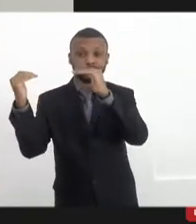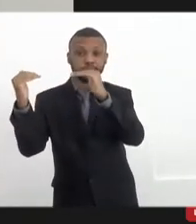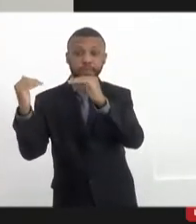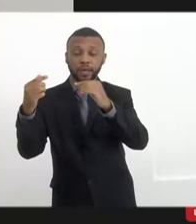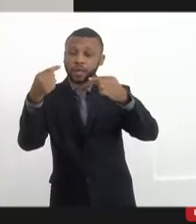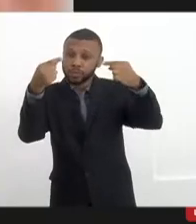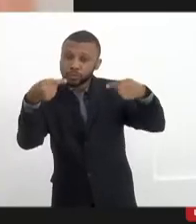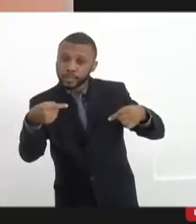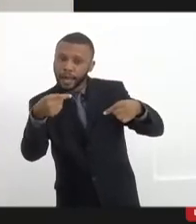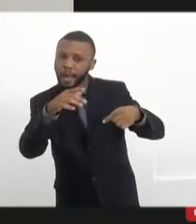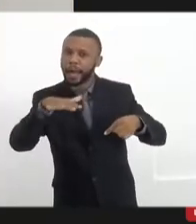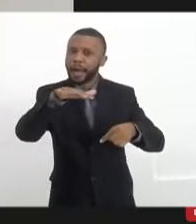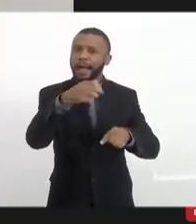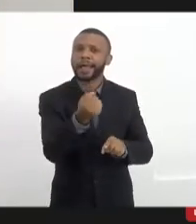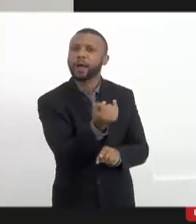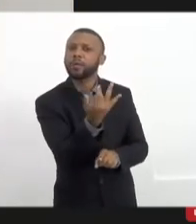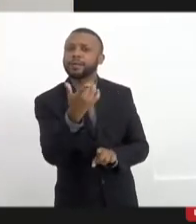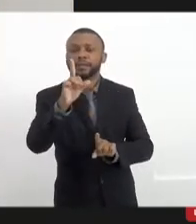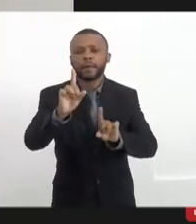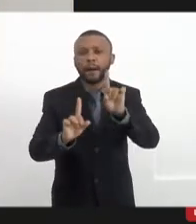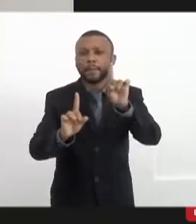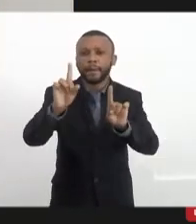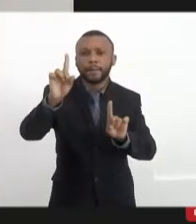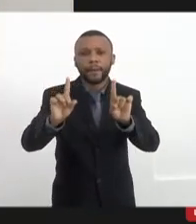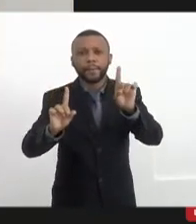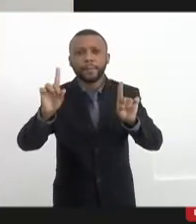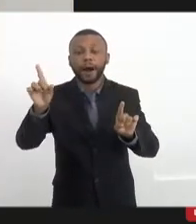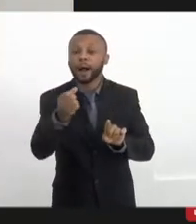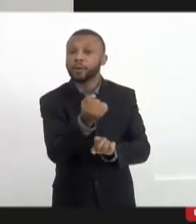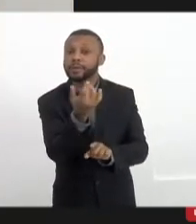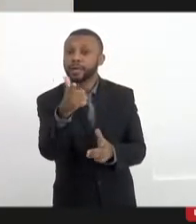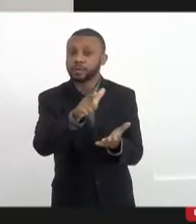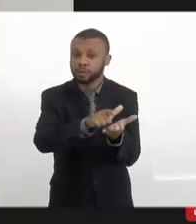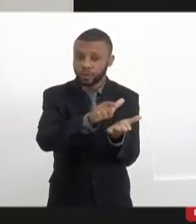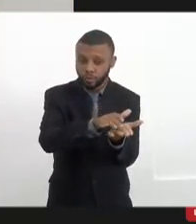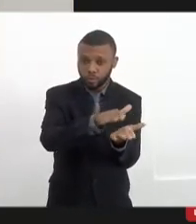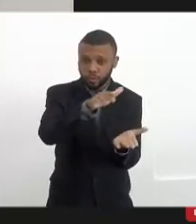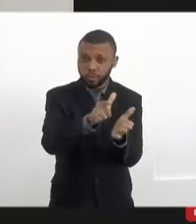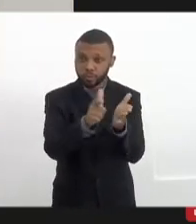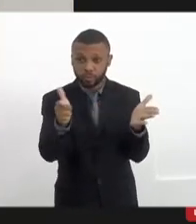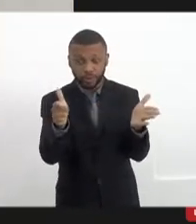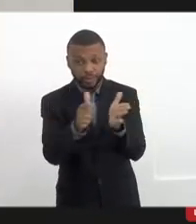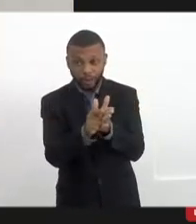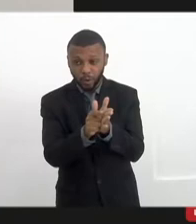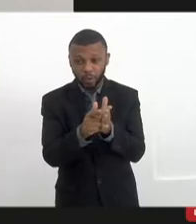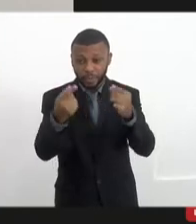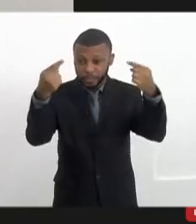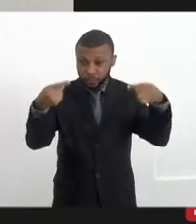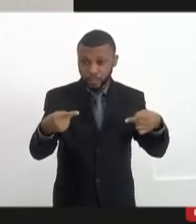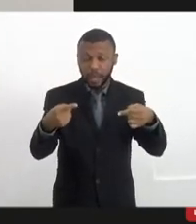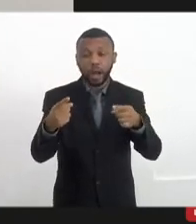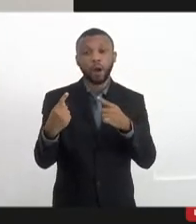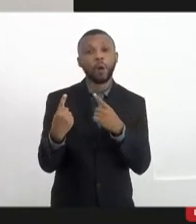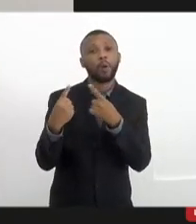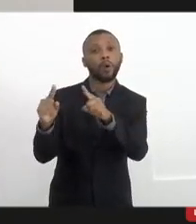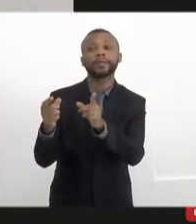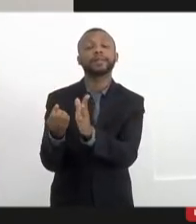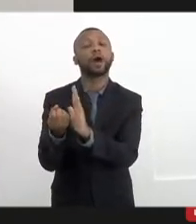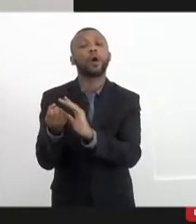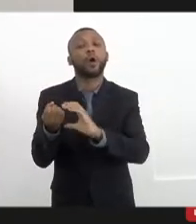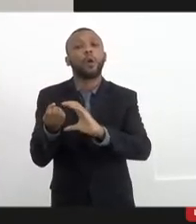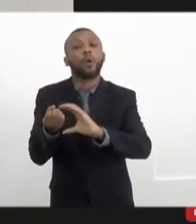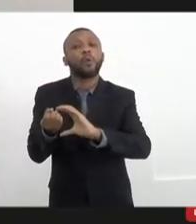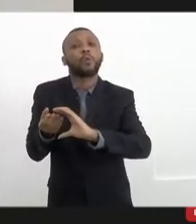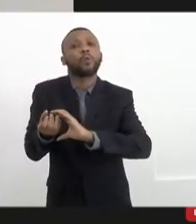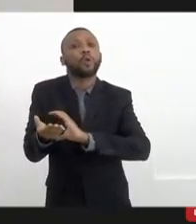campo dos números a quantidade de exemplares do jornal A Voz da Favela com o jornal O Globo? gente quer disputar isso, sim. É